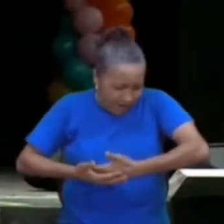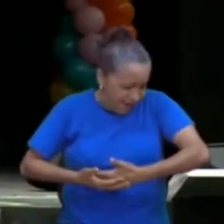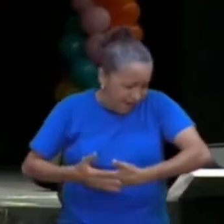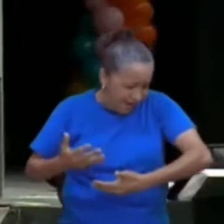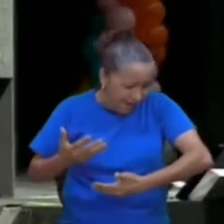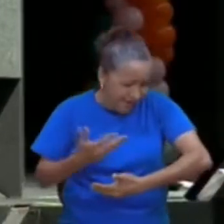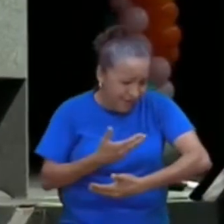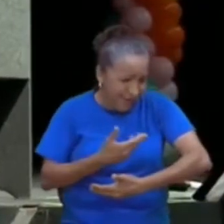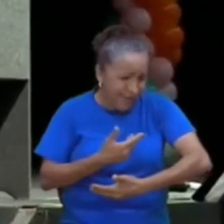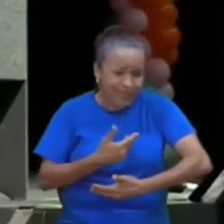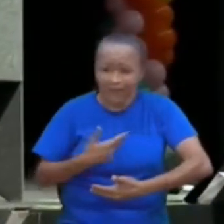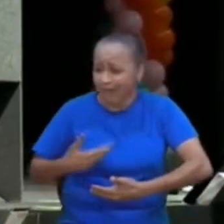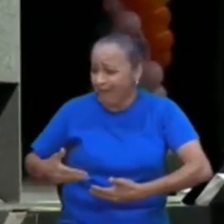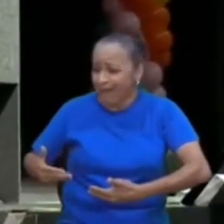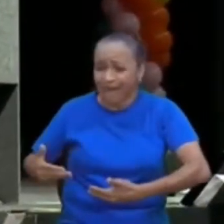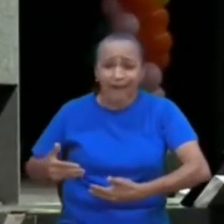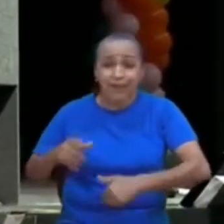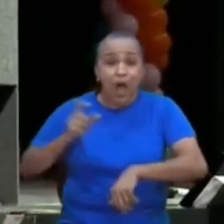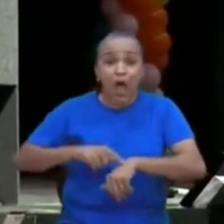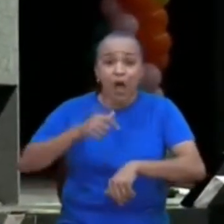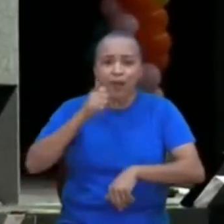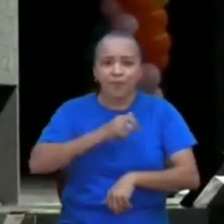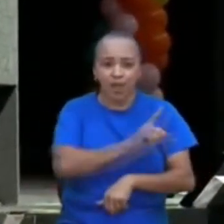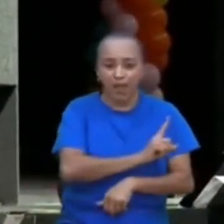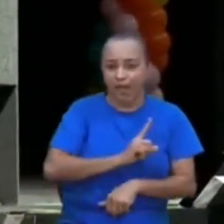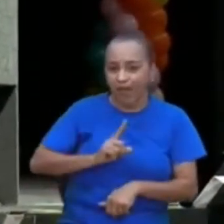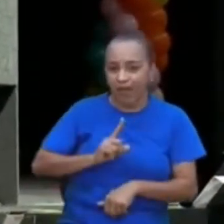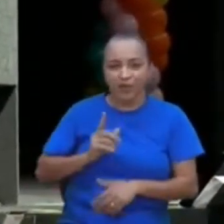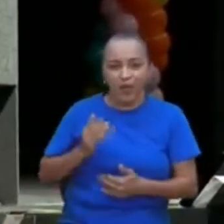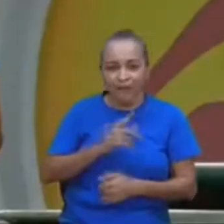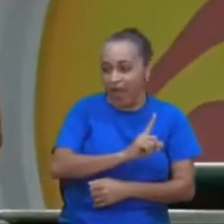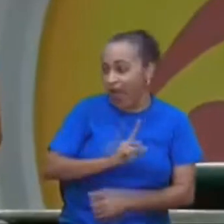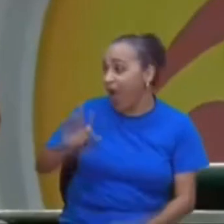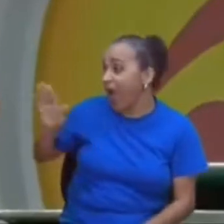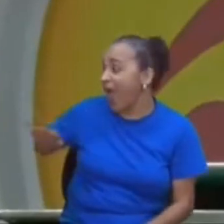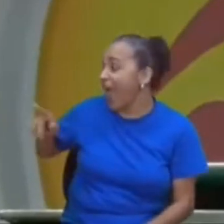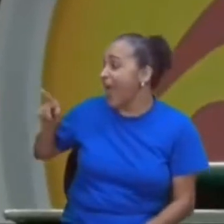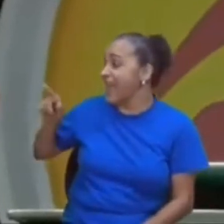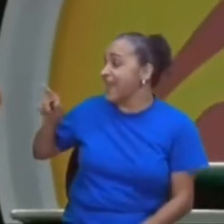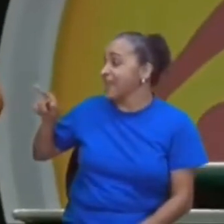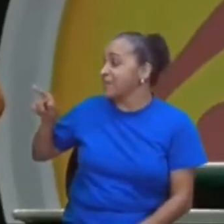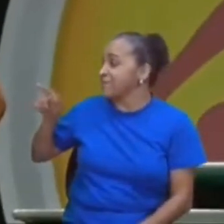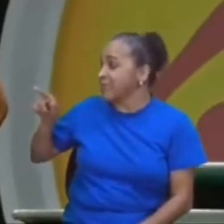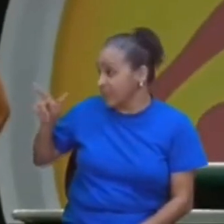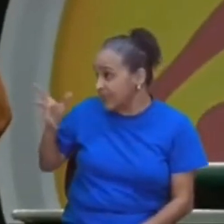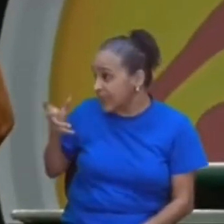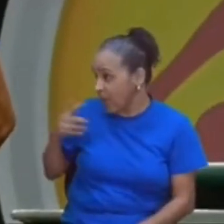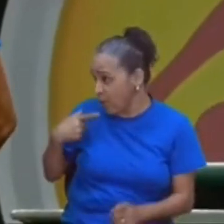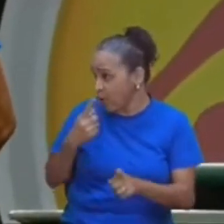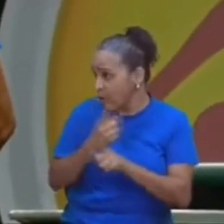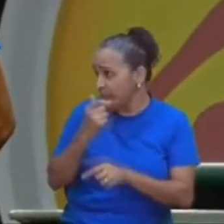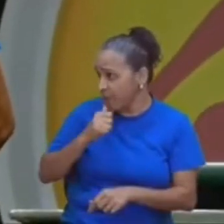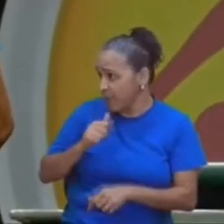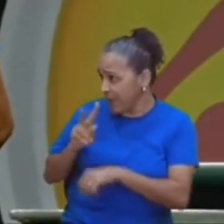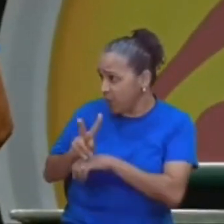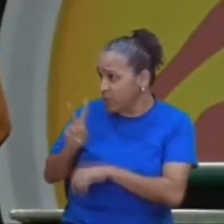eu, achar uma, qualquer mulher aí, que, que, que possa cuidar dele, aí, a princesa, hum,